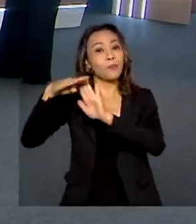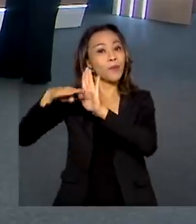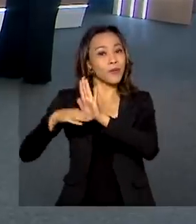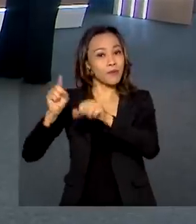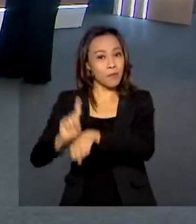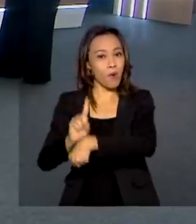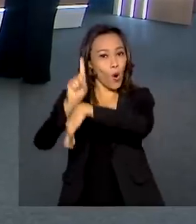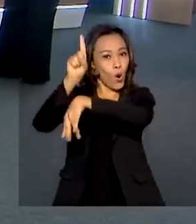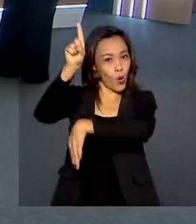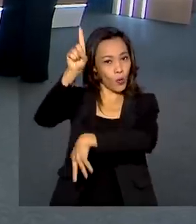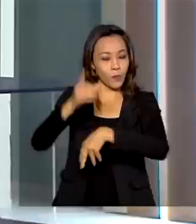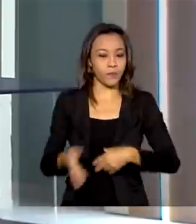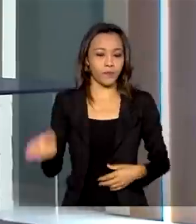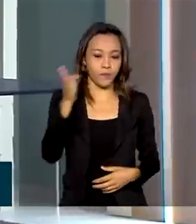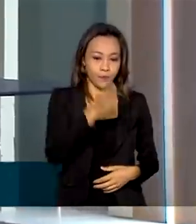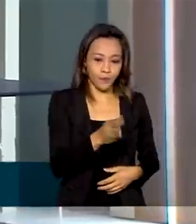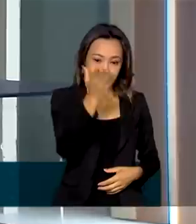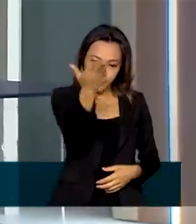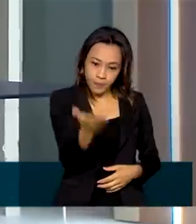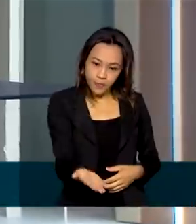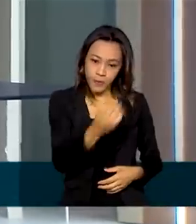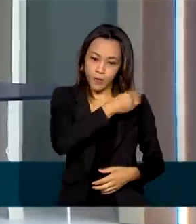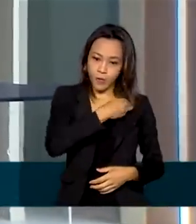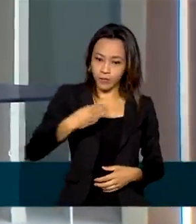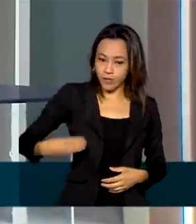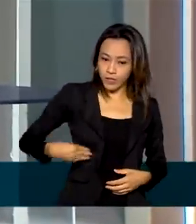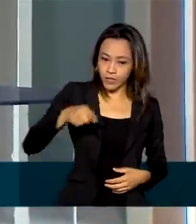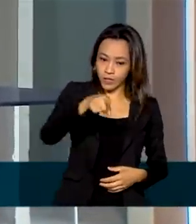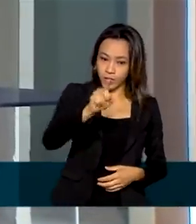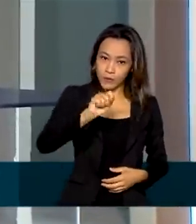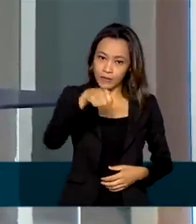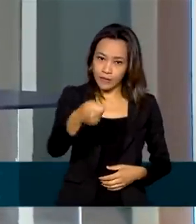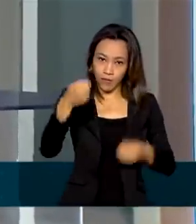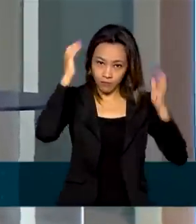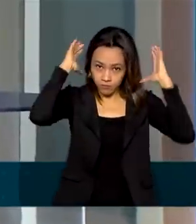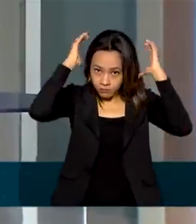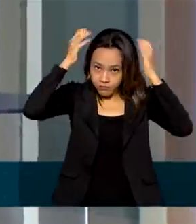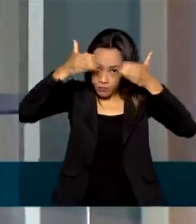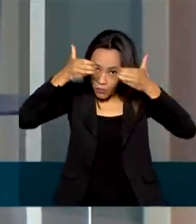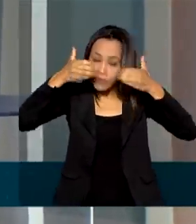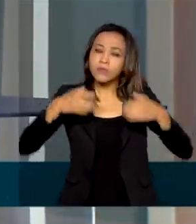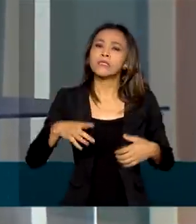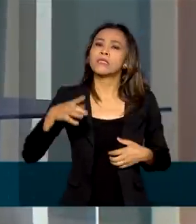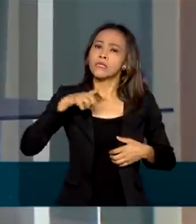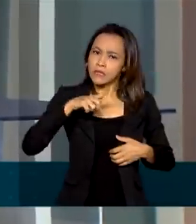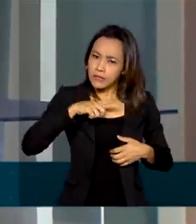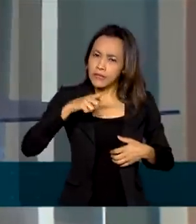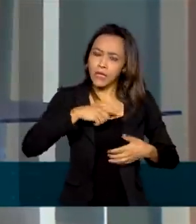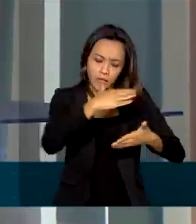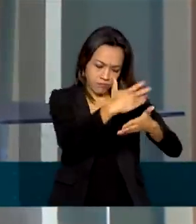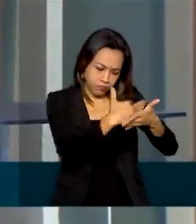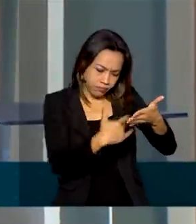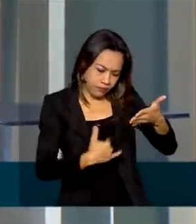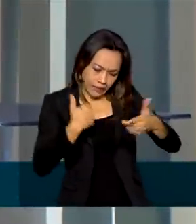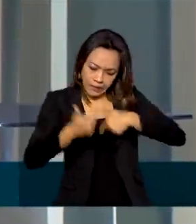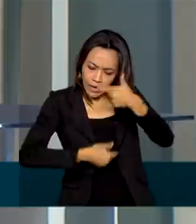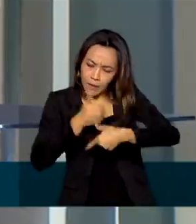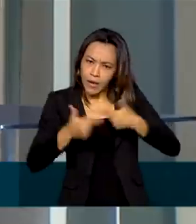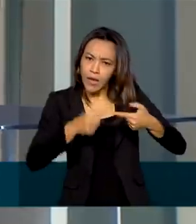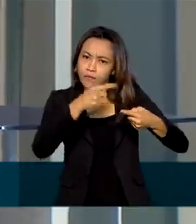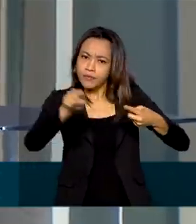Segundo o ministro da Ciência, Tecnologia e Inovações, Marcos Pontes, a pasta tem trabalhado no desenvolvimento de